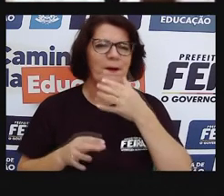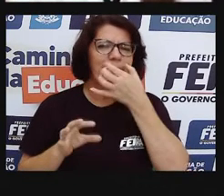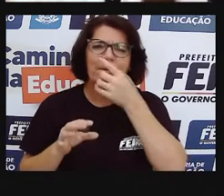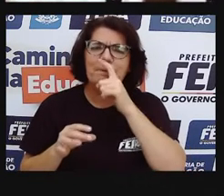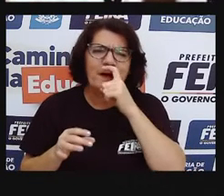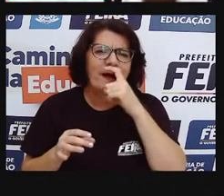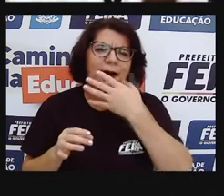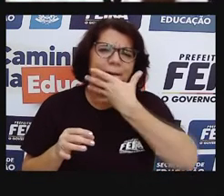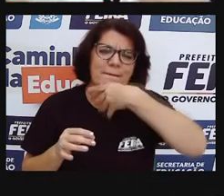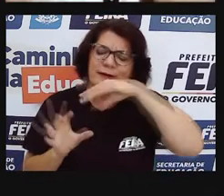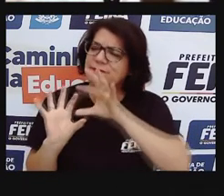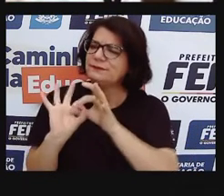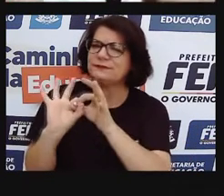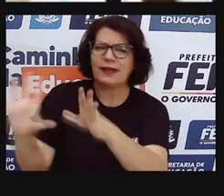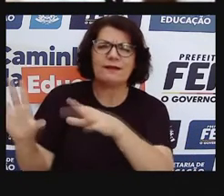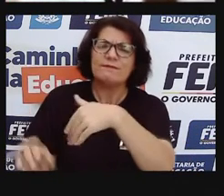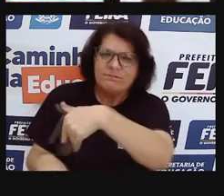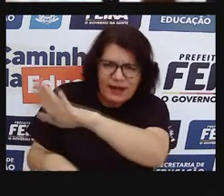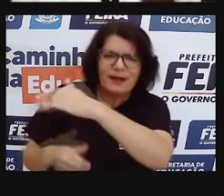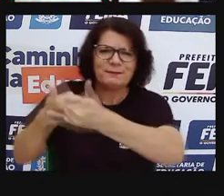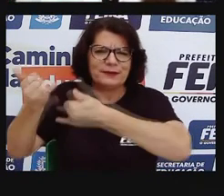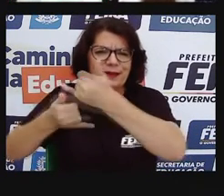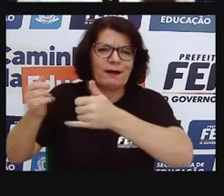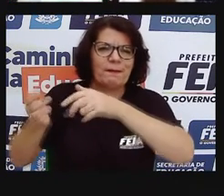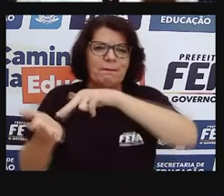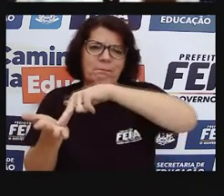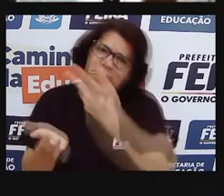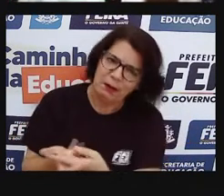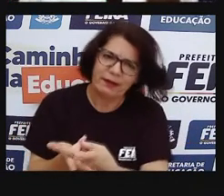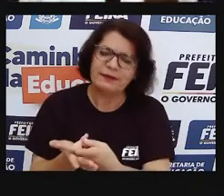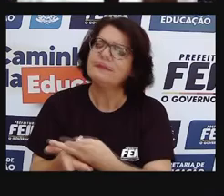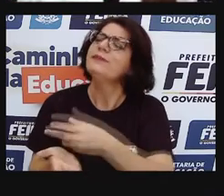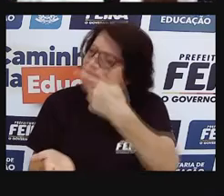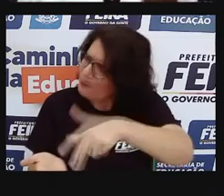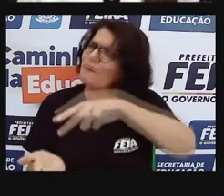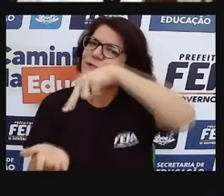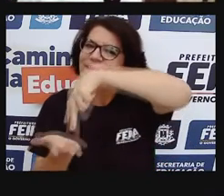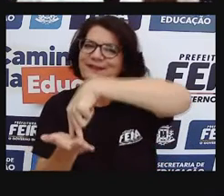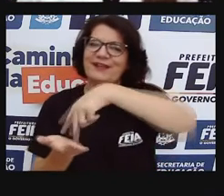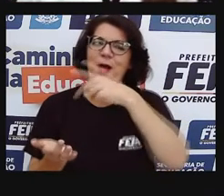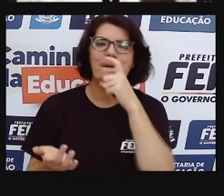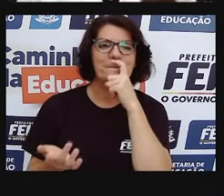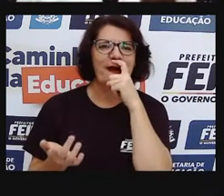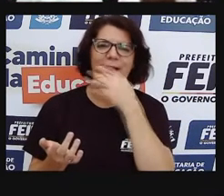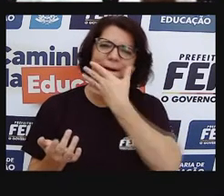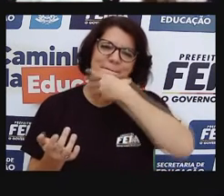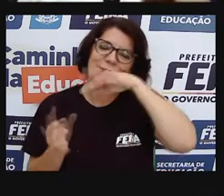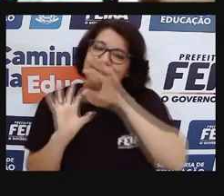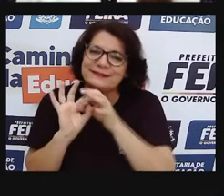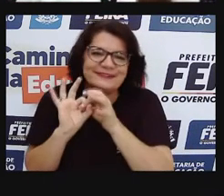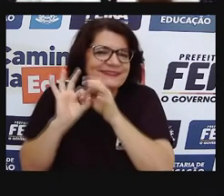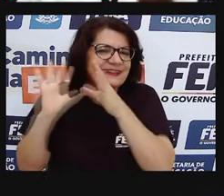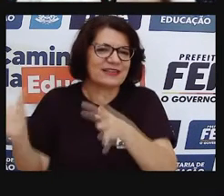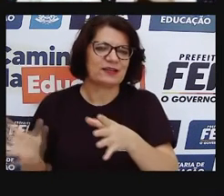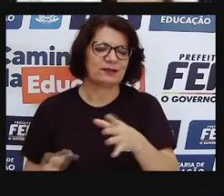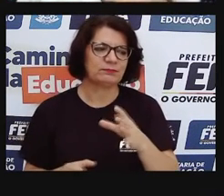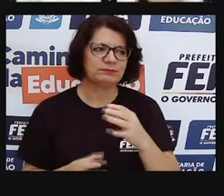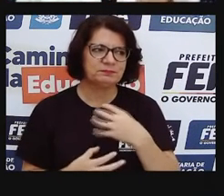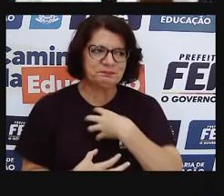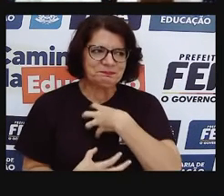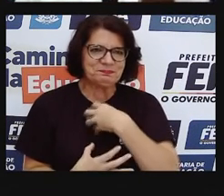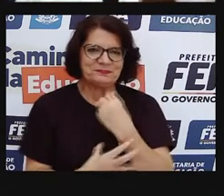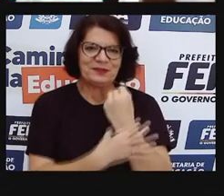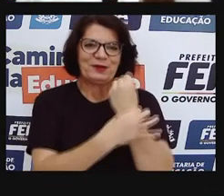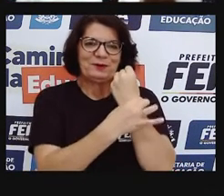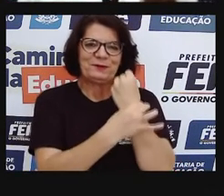experimentar, tentar cair, levantar, e essa vivência, né, dava ainda mais segurança pra criança, porque a criança